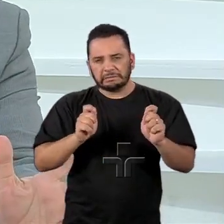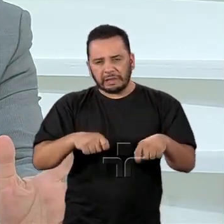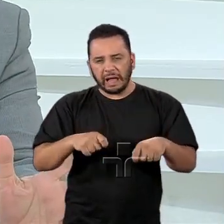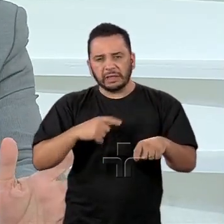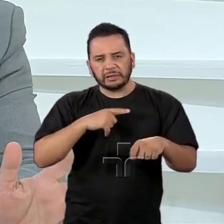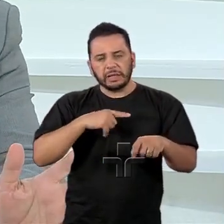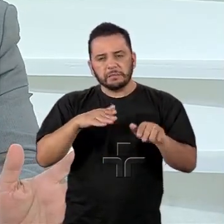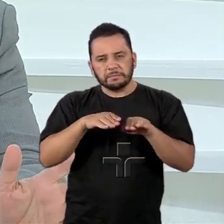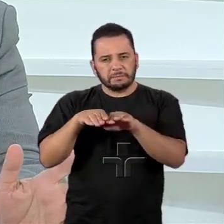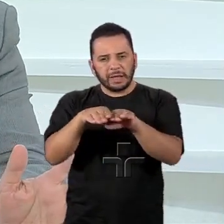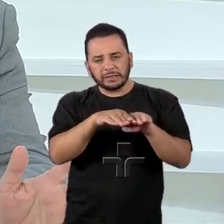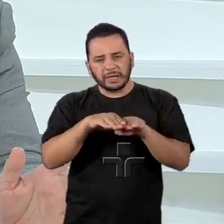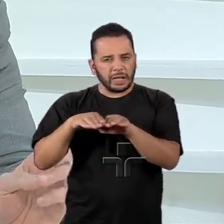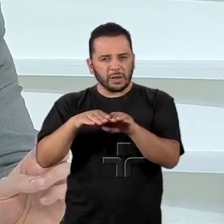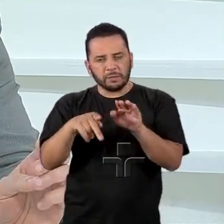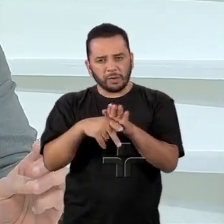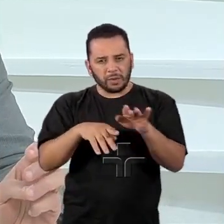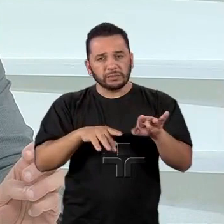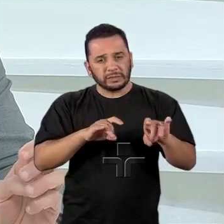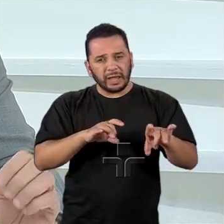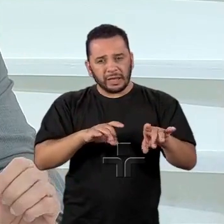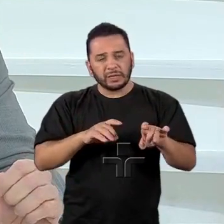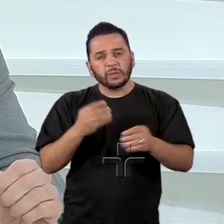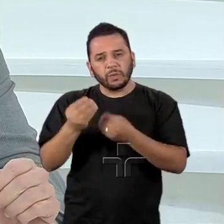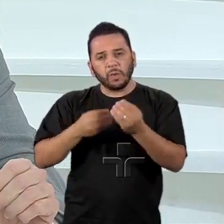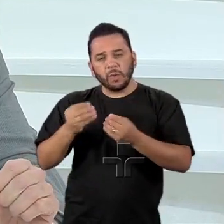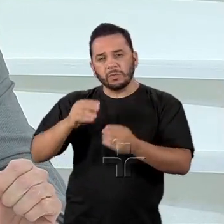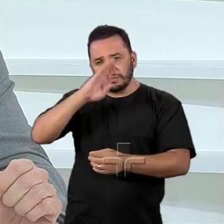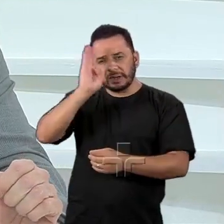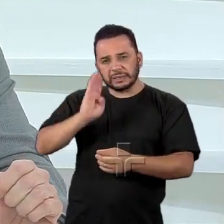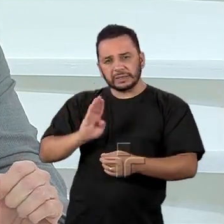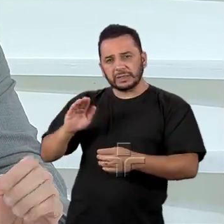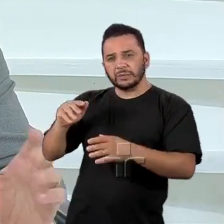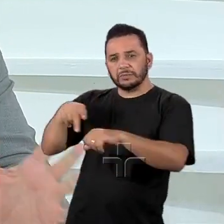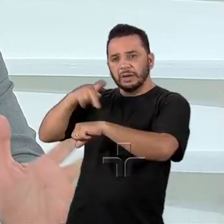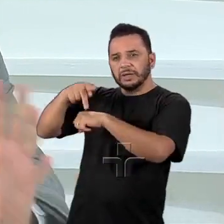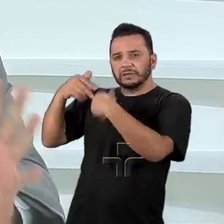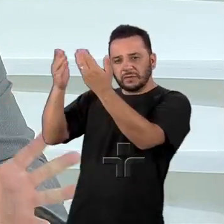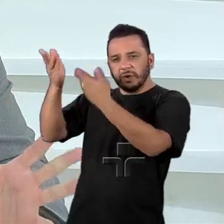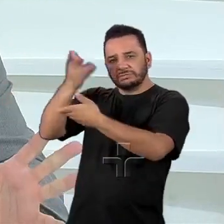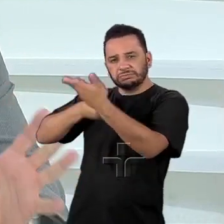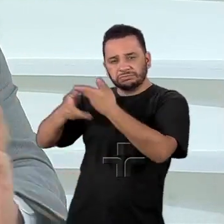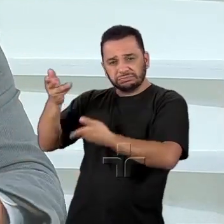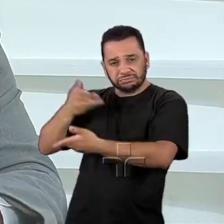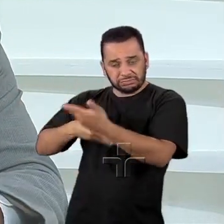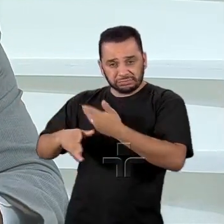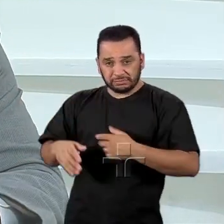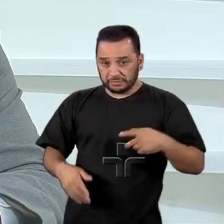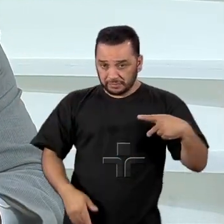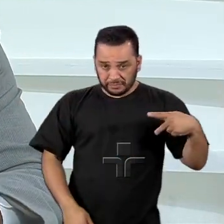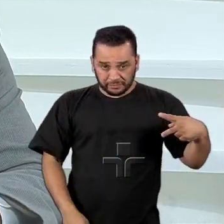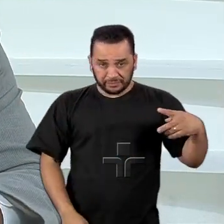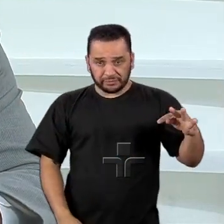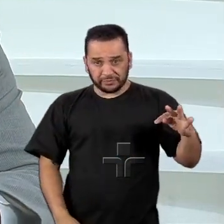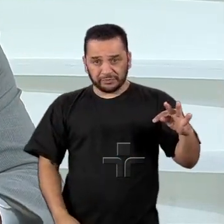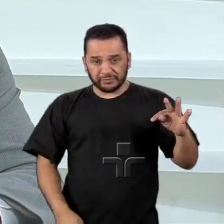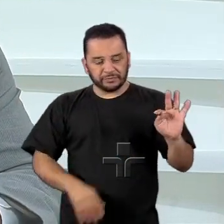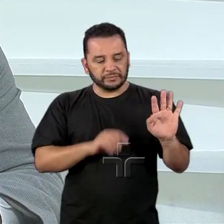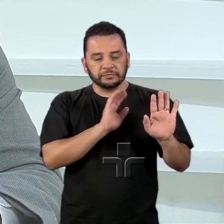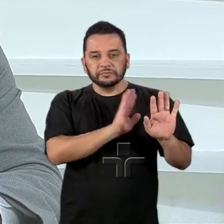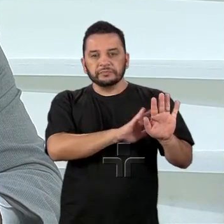padrões técnicos a condução dos assuntos externos do Brasil. O PT, para responder a pergunta específica,